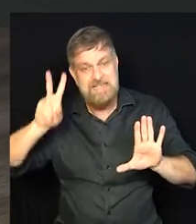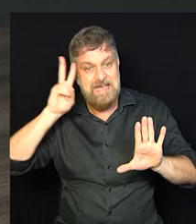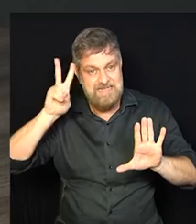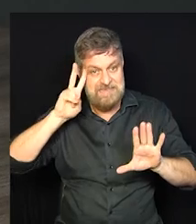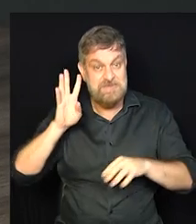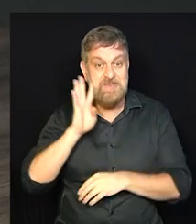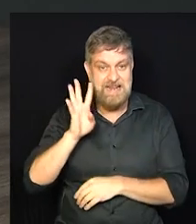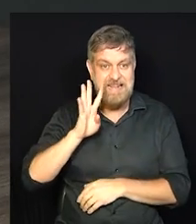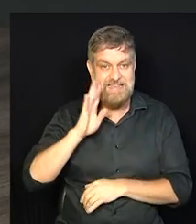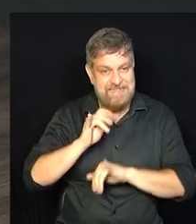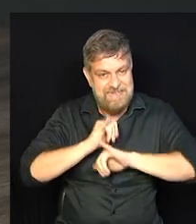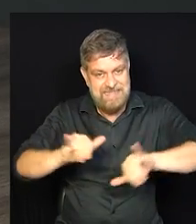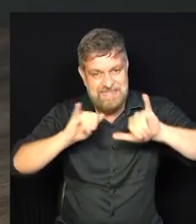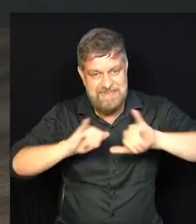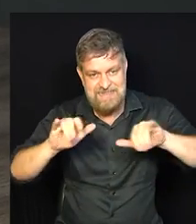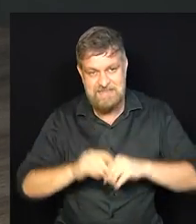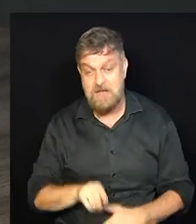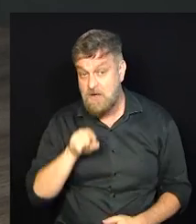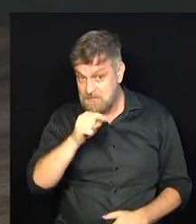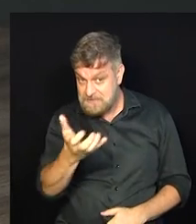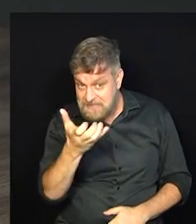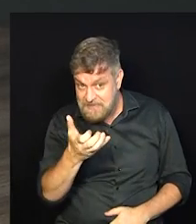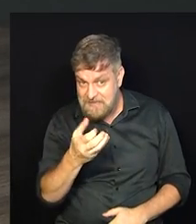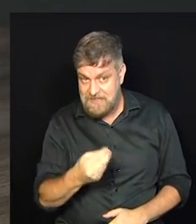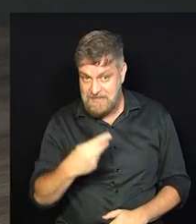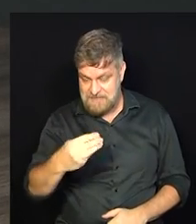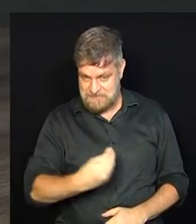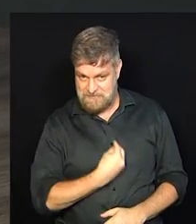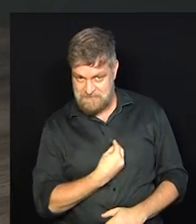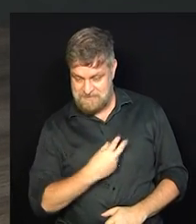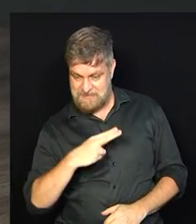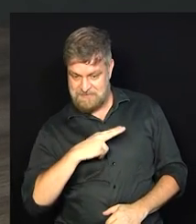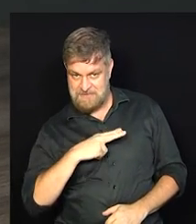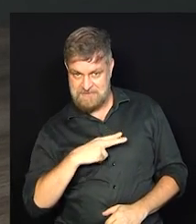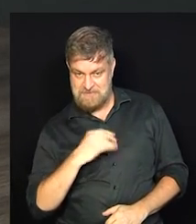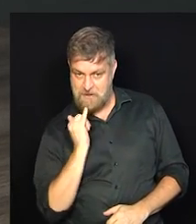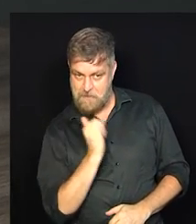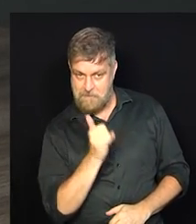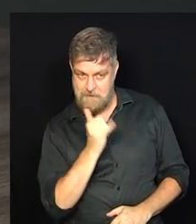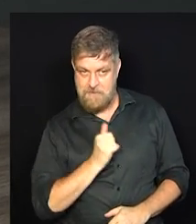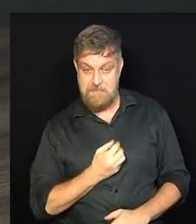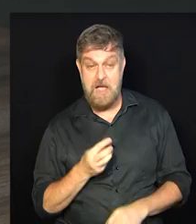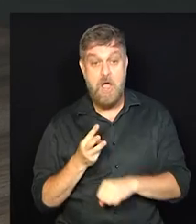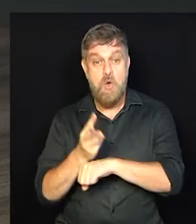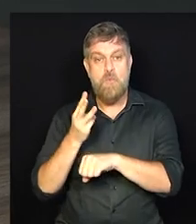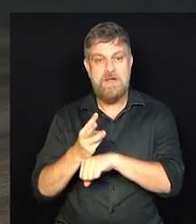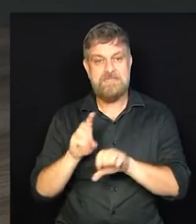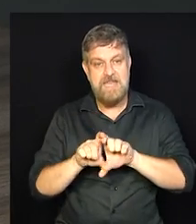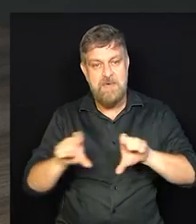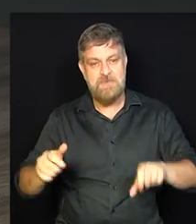histórias legais que a gente pode contar quer contar a sua? entre em contato com a gente pelo WhatsApp no